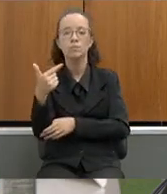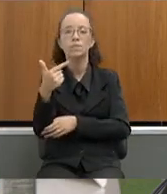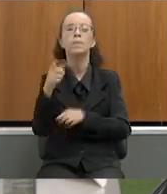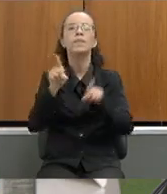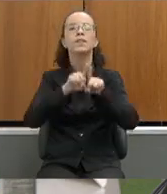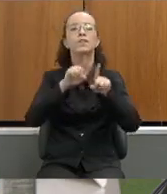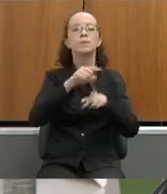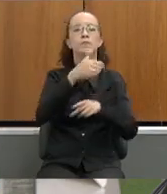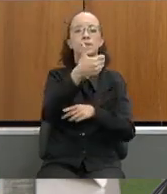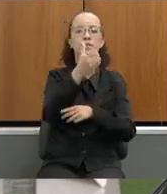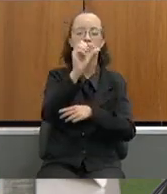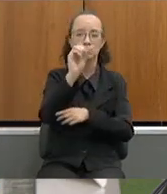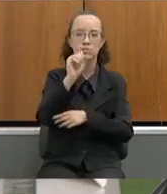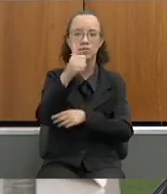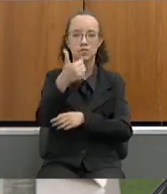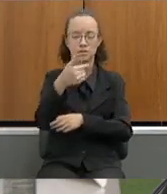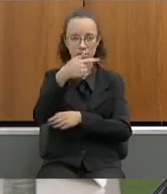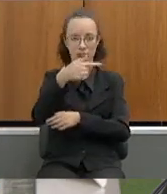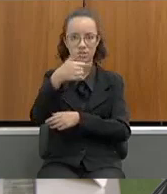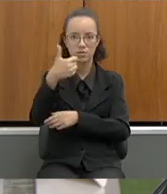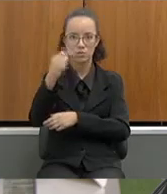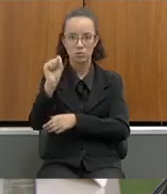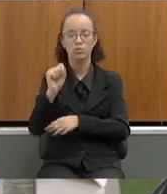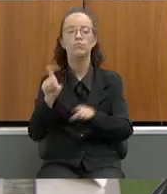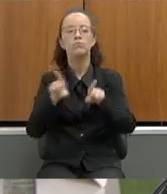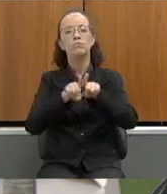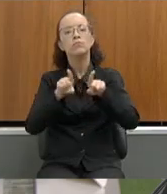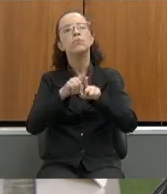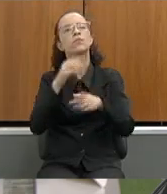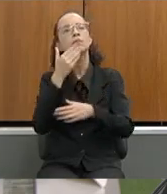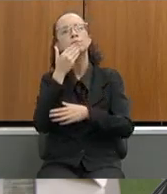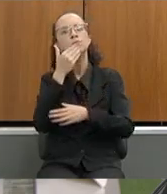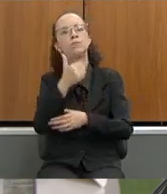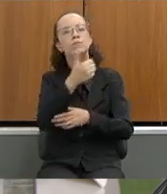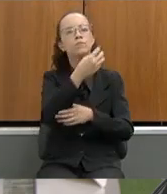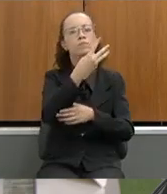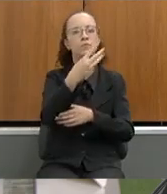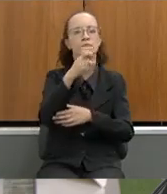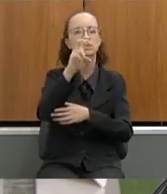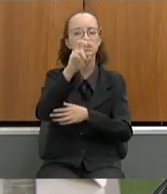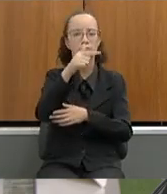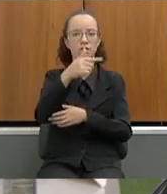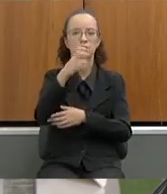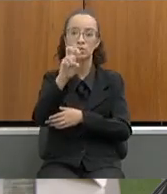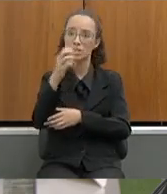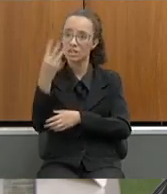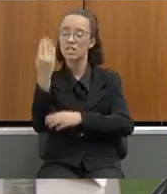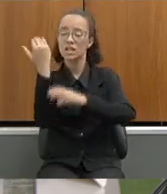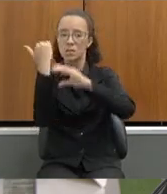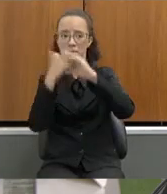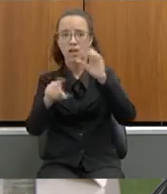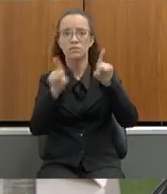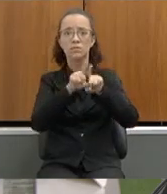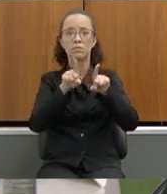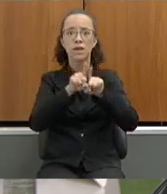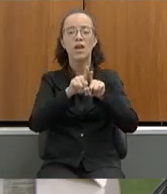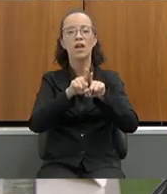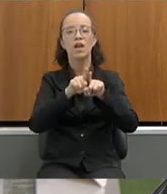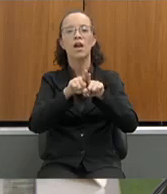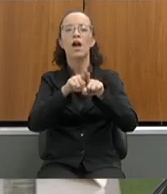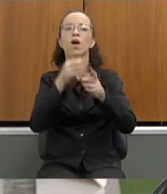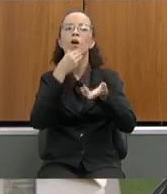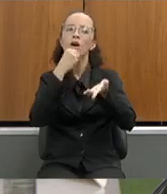.618 requerimento de comissão 13.753 que seja encaminhado ao